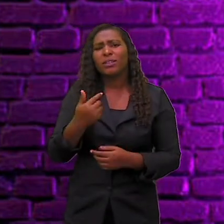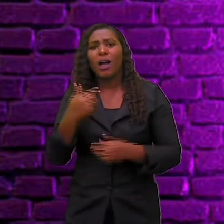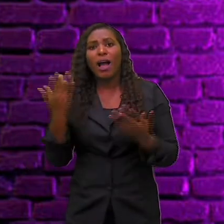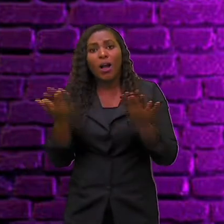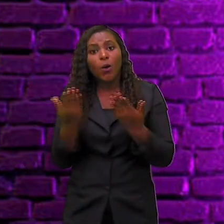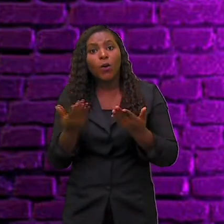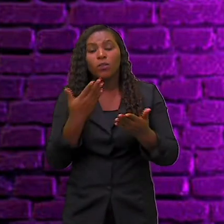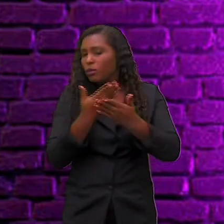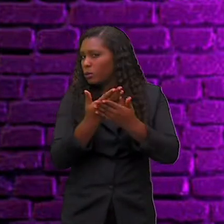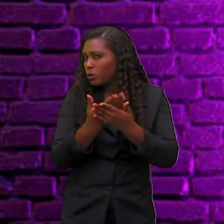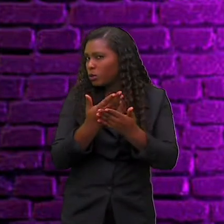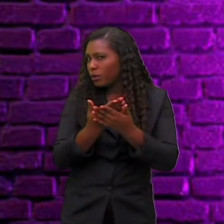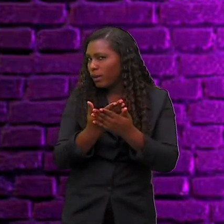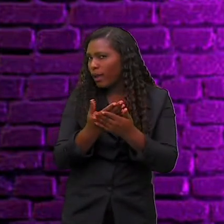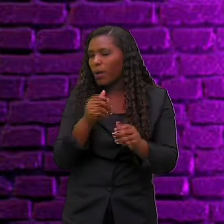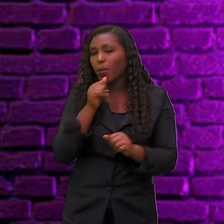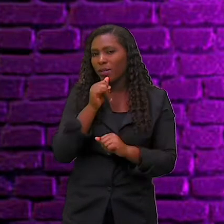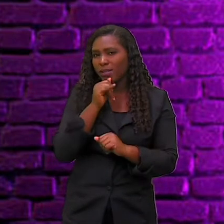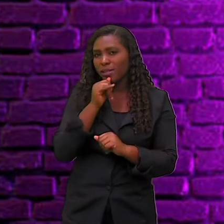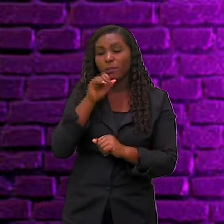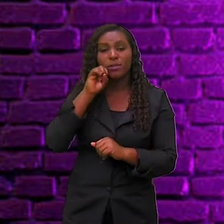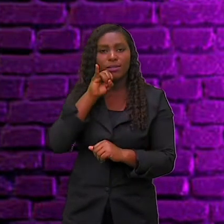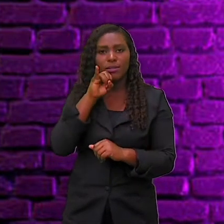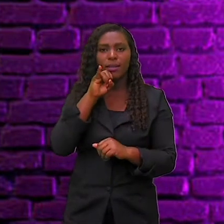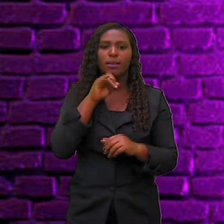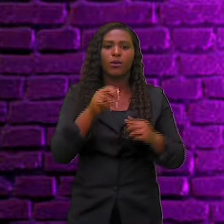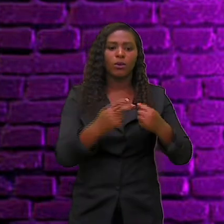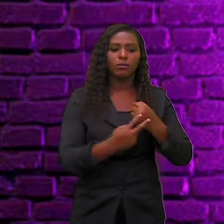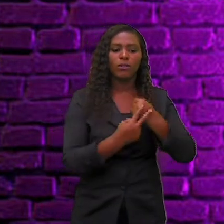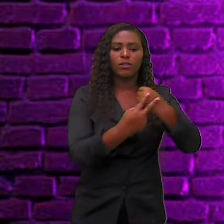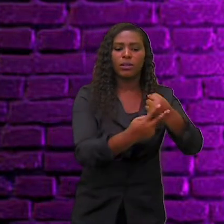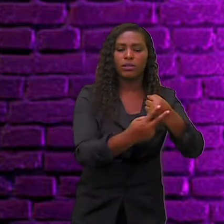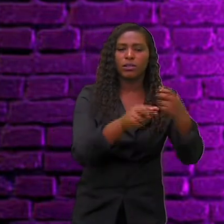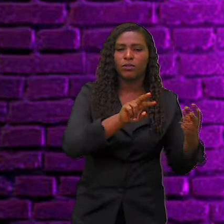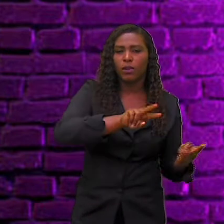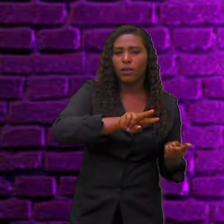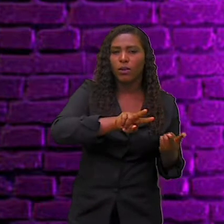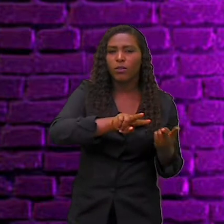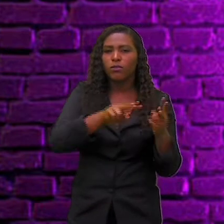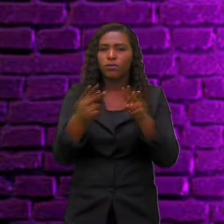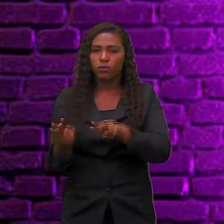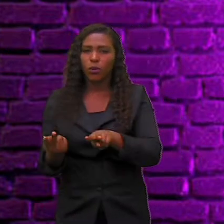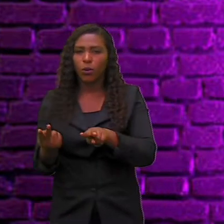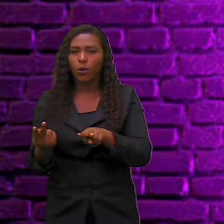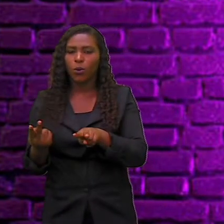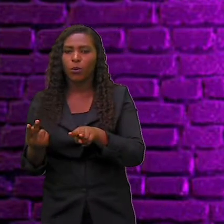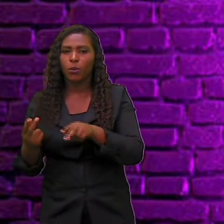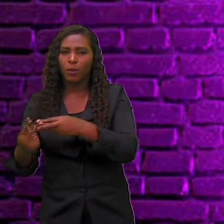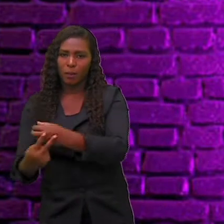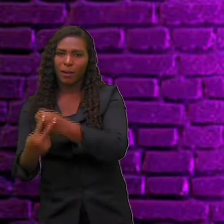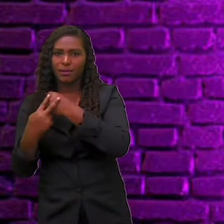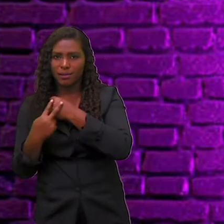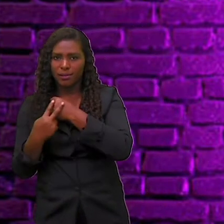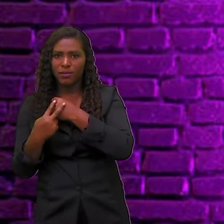Vamos pro nosso primeiro exemplo? Agora na voz ativa, viu, pessoal? Lembra aí, voz ativa primeiro. Olha lá o nosso